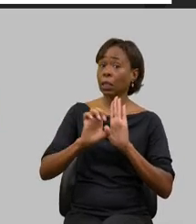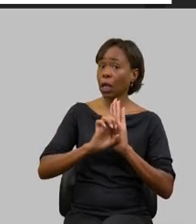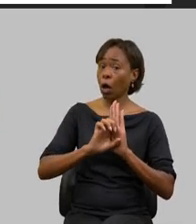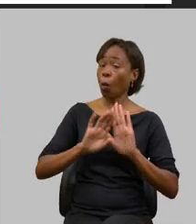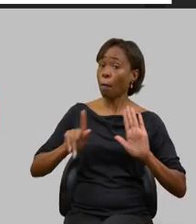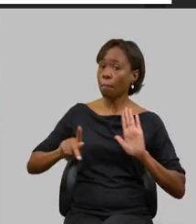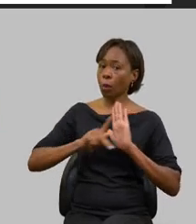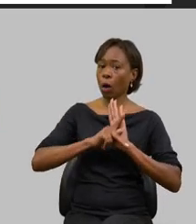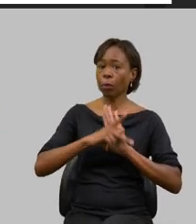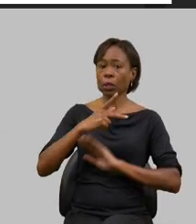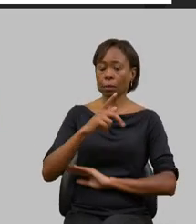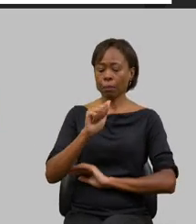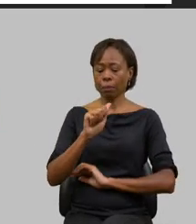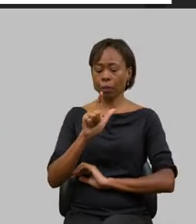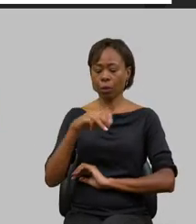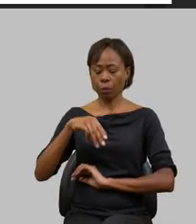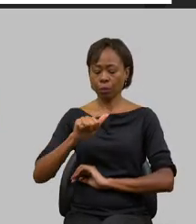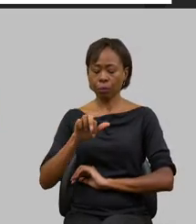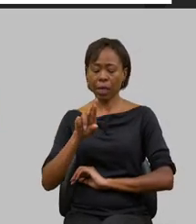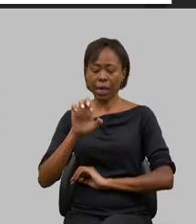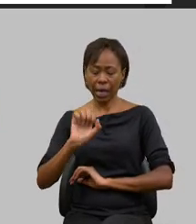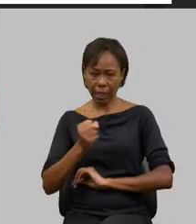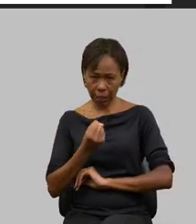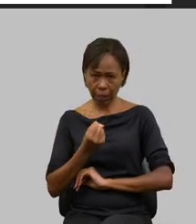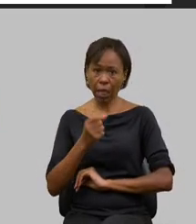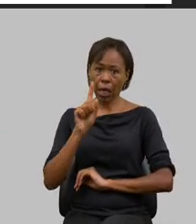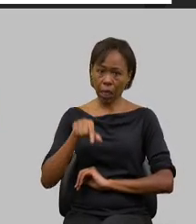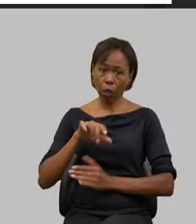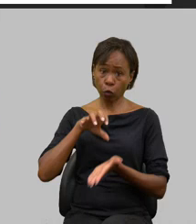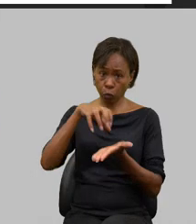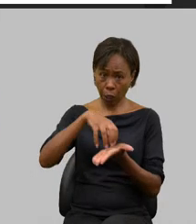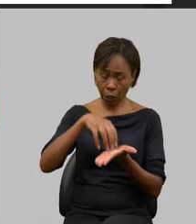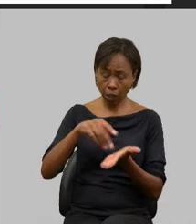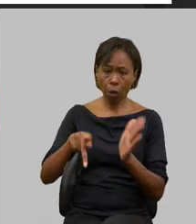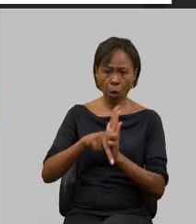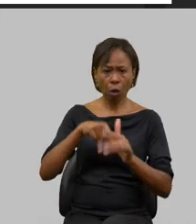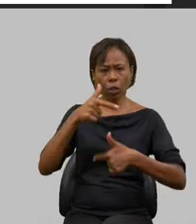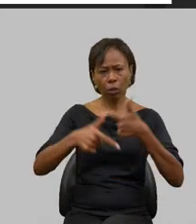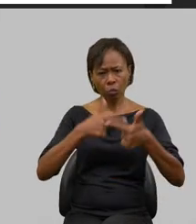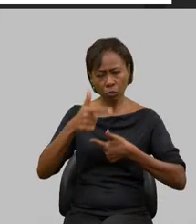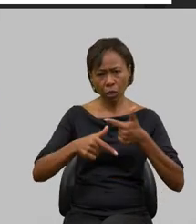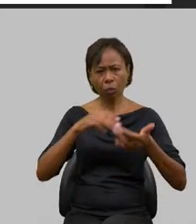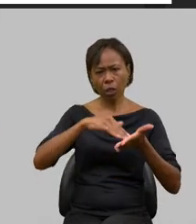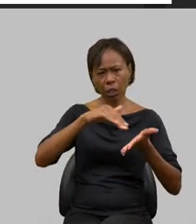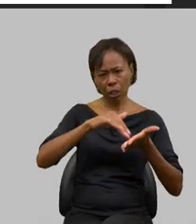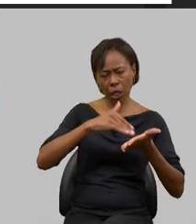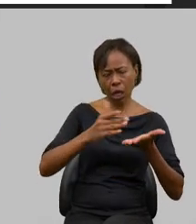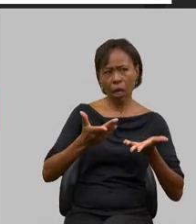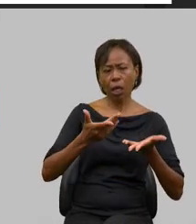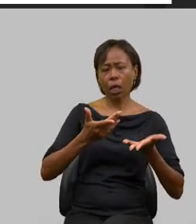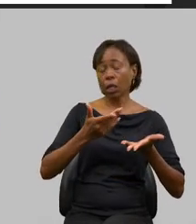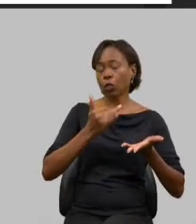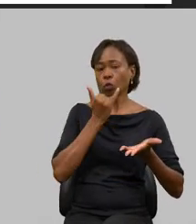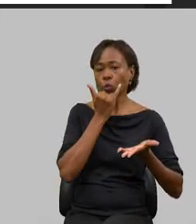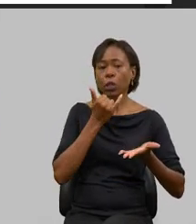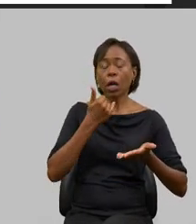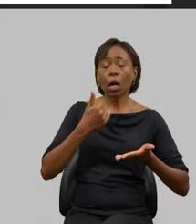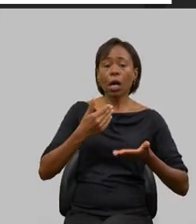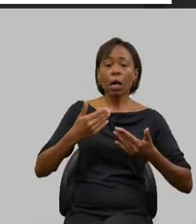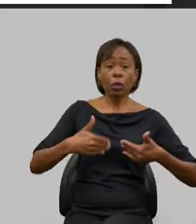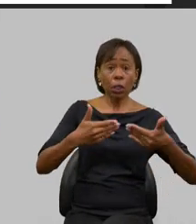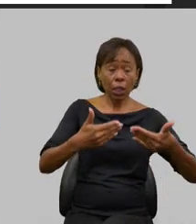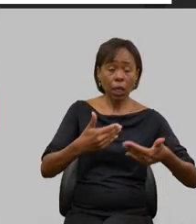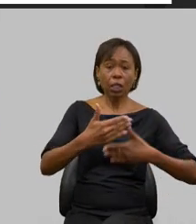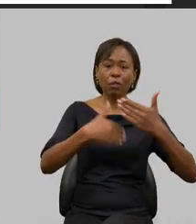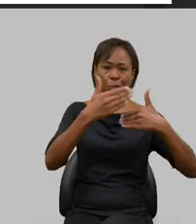onde nós temos aí um trabalho feito com o Ministério de Desenvolvimento Social para a gente poder atender essa